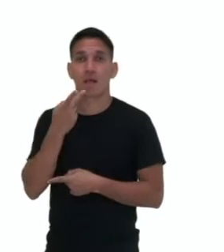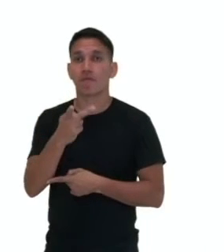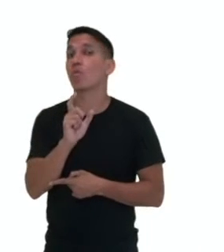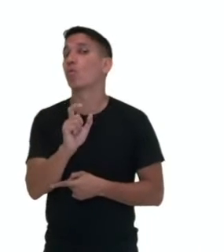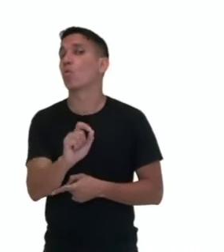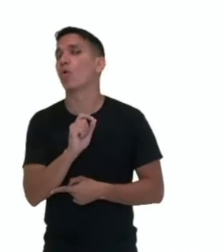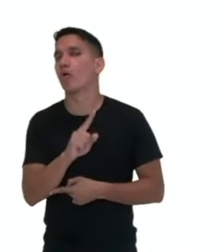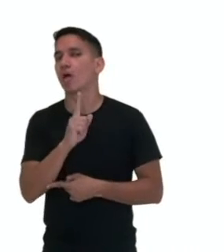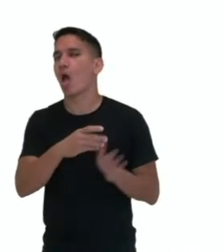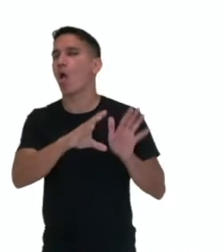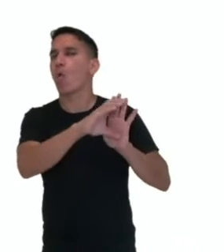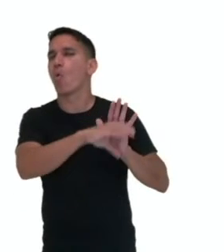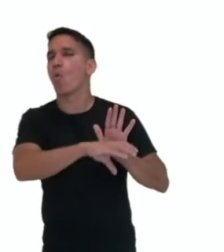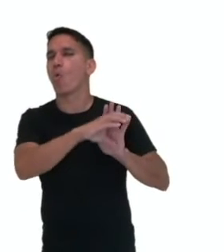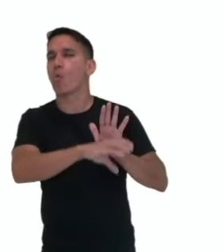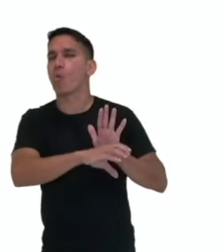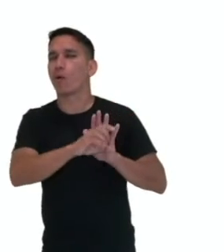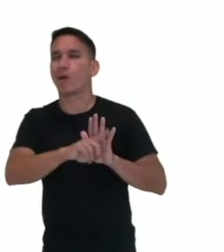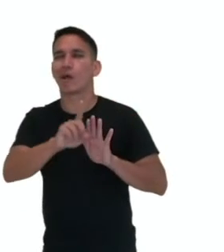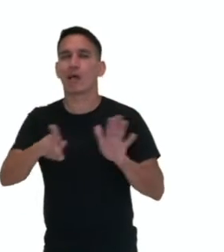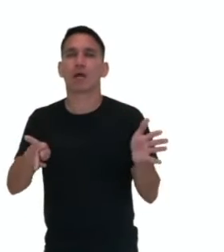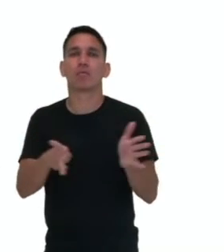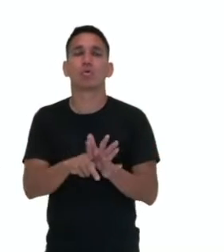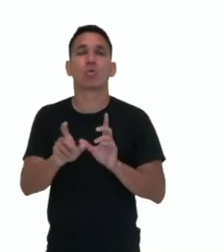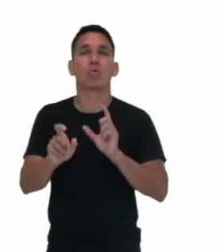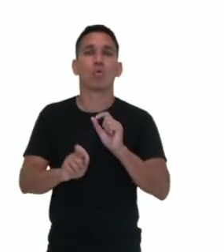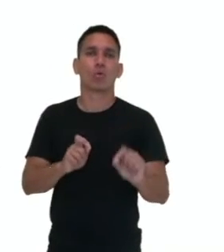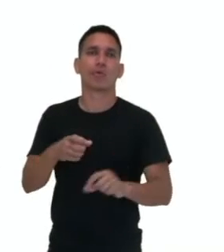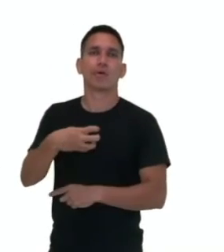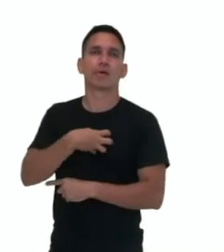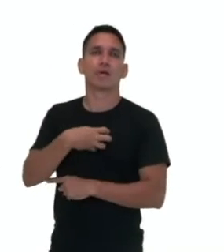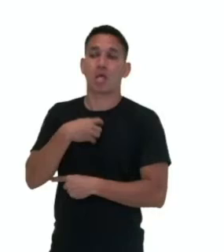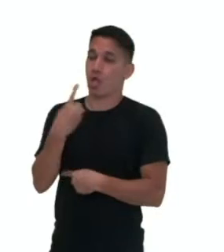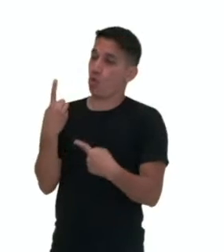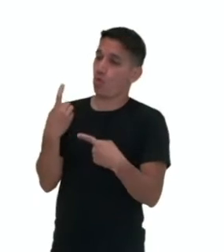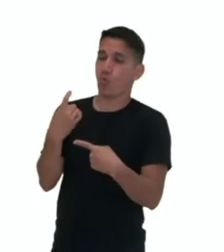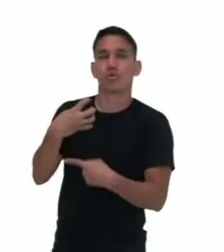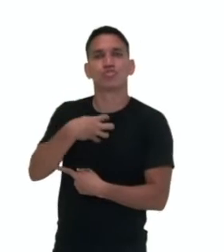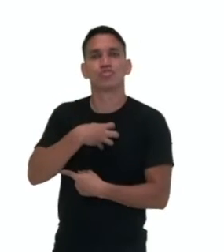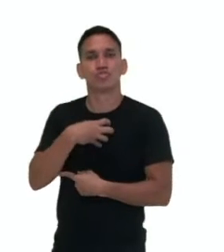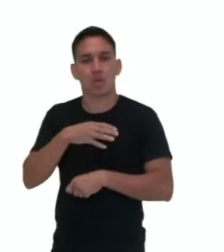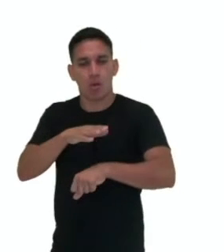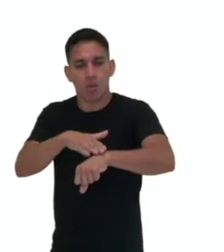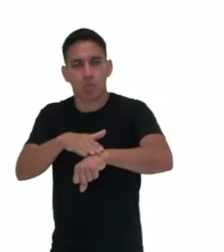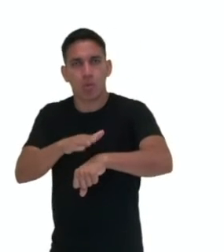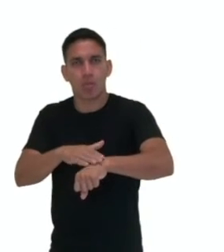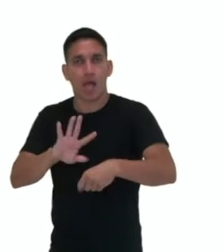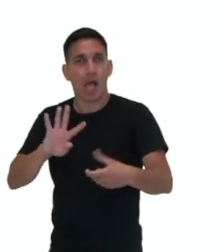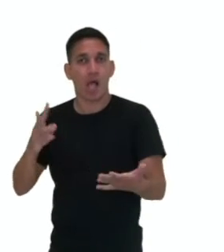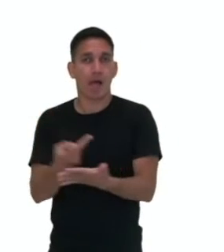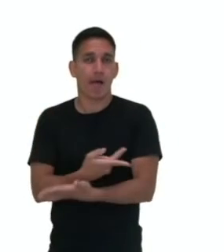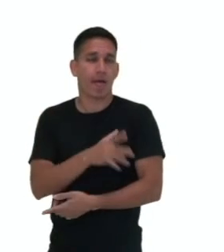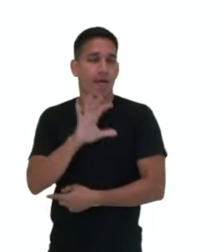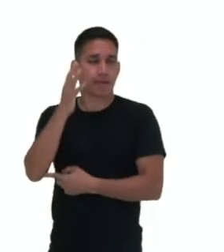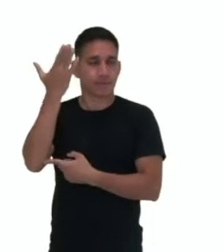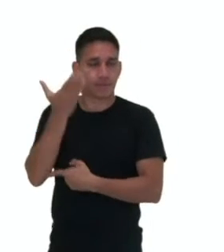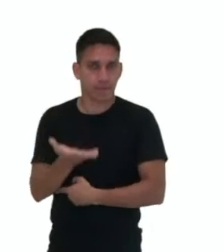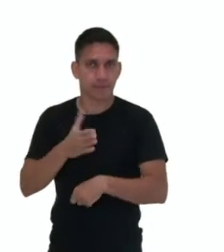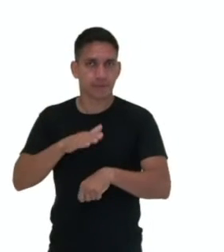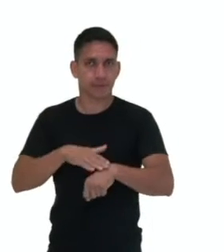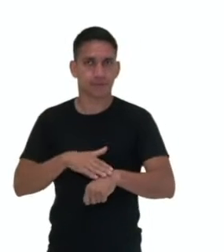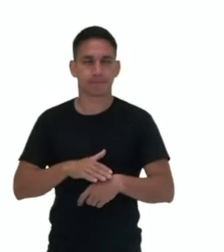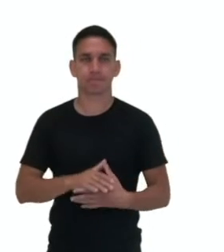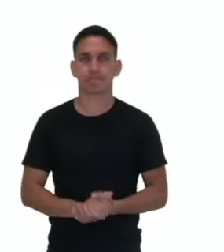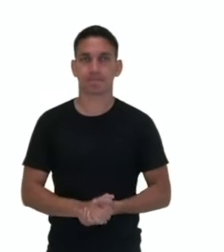esse conceito aqui é o que é único para esse momento, a única solução para este